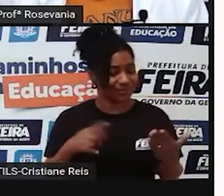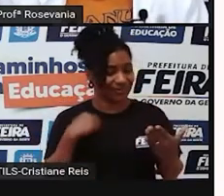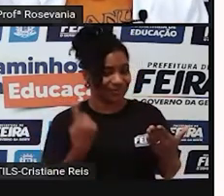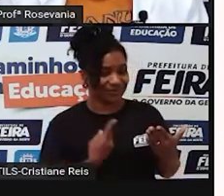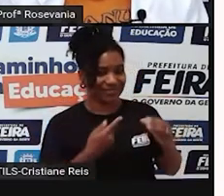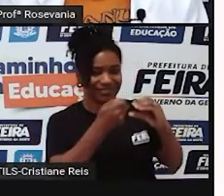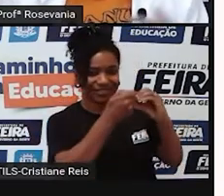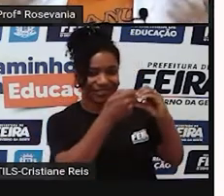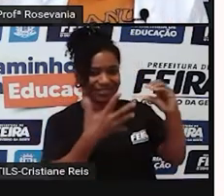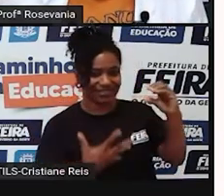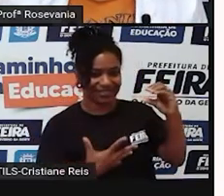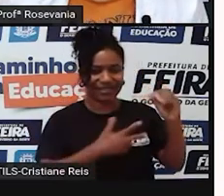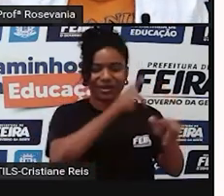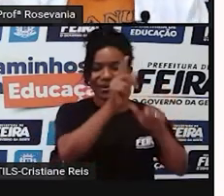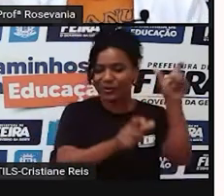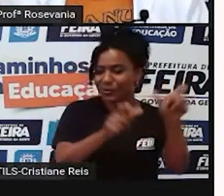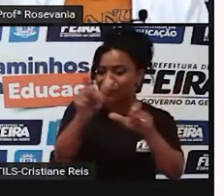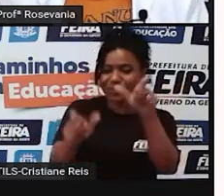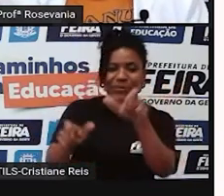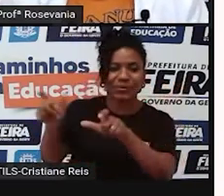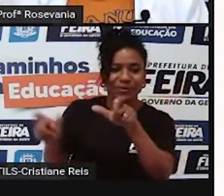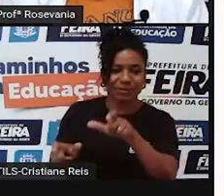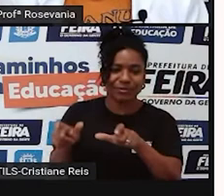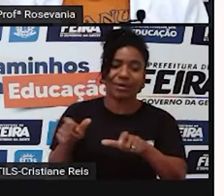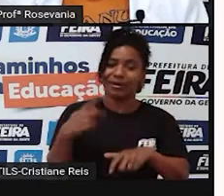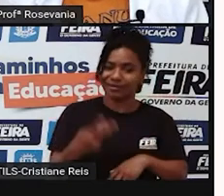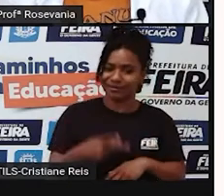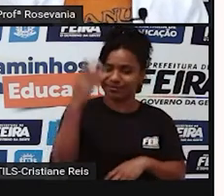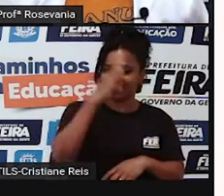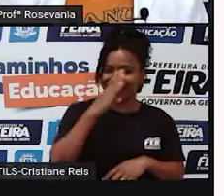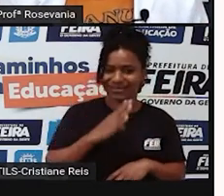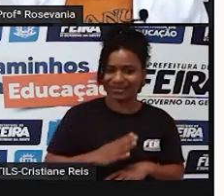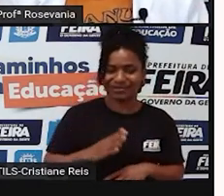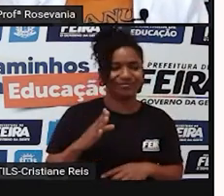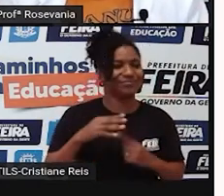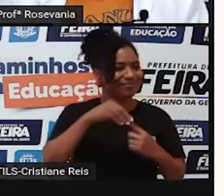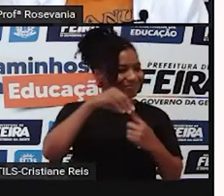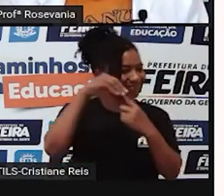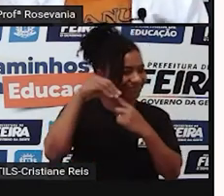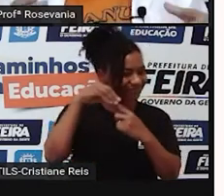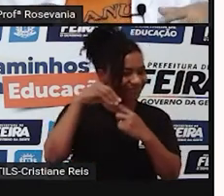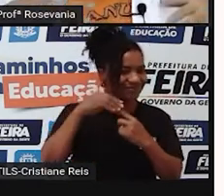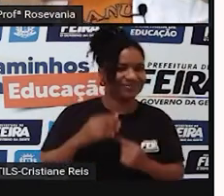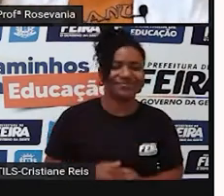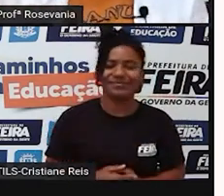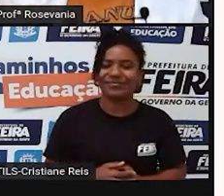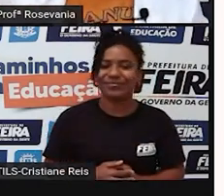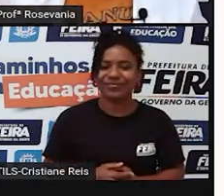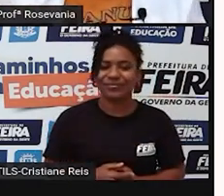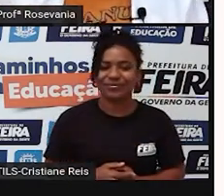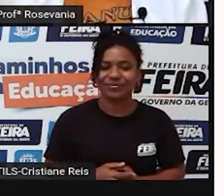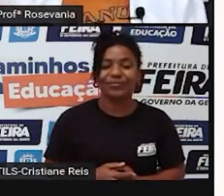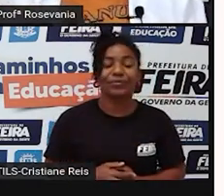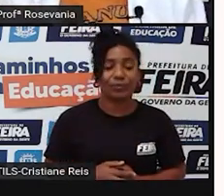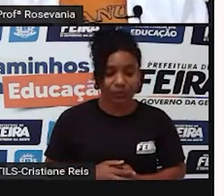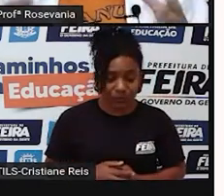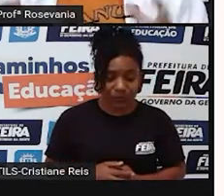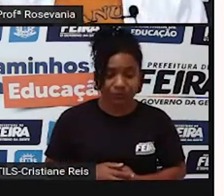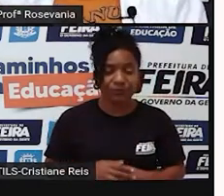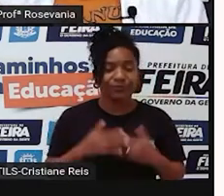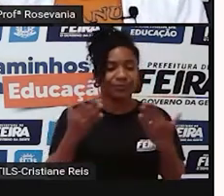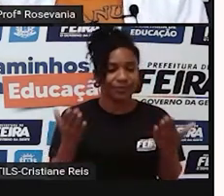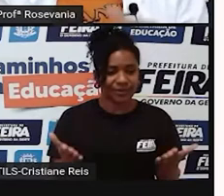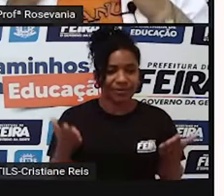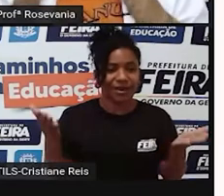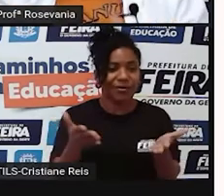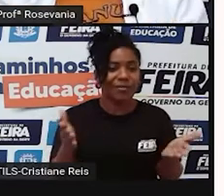características ímpares comparadas, né, com as outras populações do mundo. Mas, agora, que a gente já estudou tudo isso, nós vamos